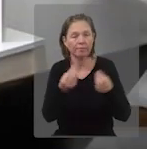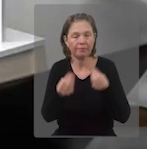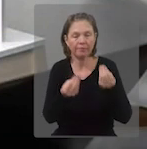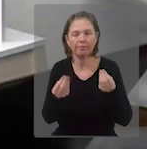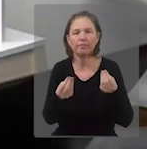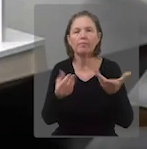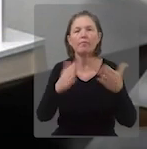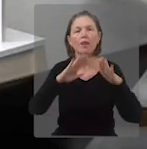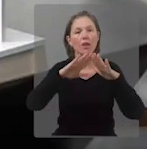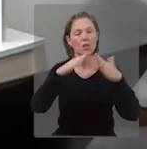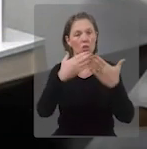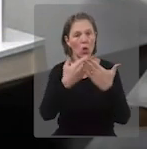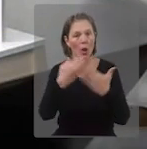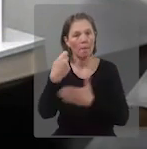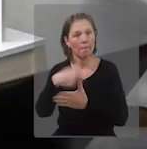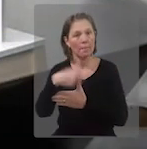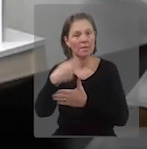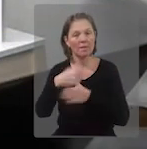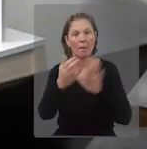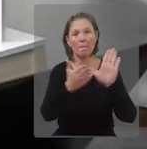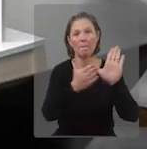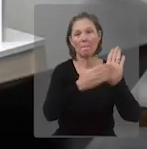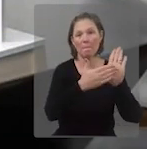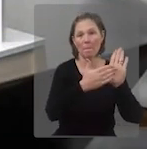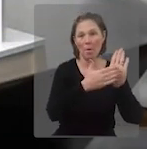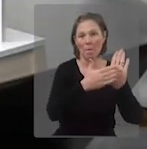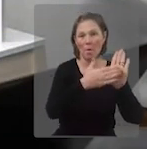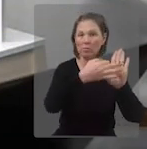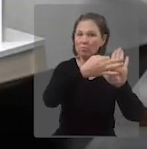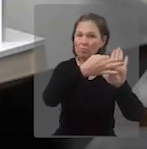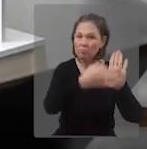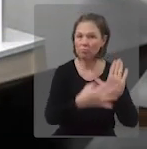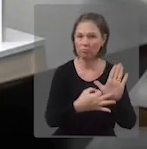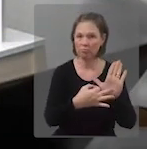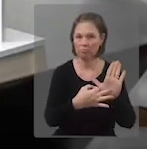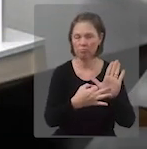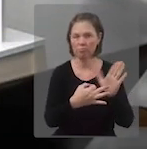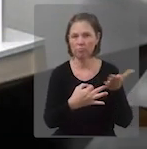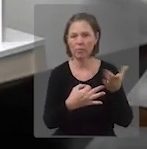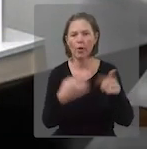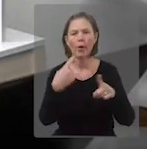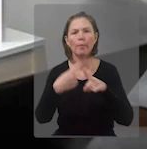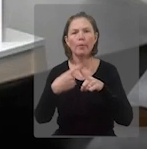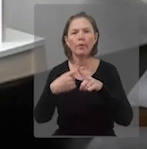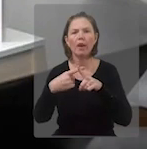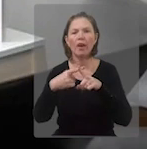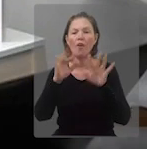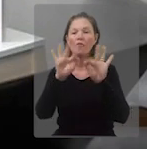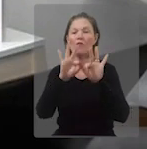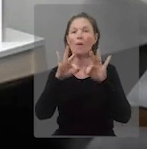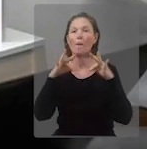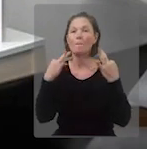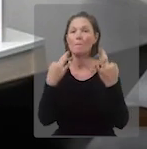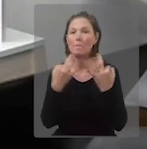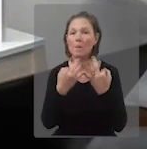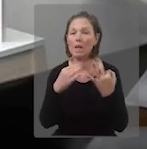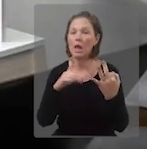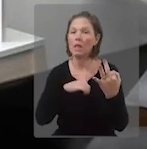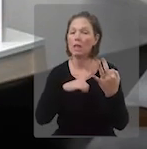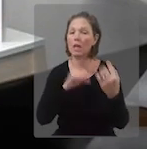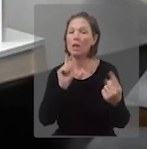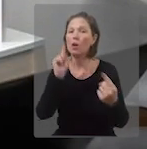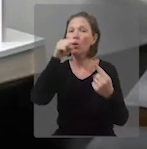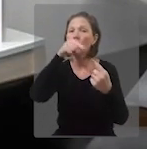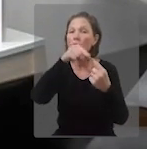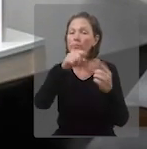escola tem que ter a sua proposta, porque ela não vai conseguir, aquilo que a fala assim, a família quer ser atendida na sua